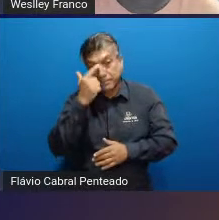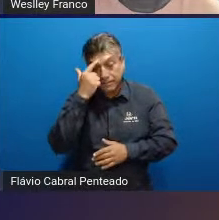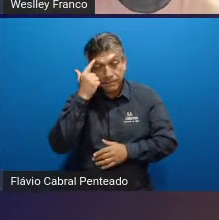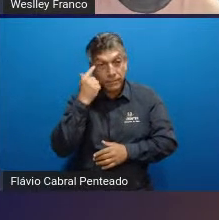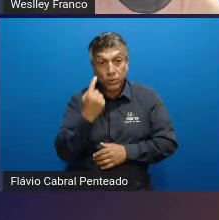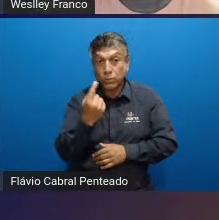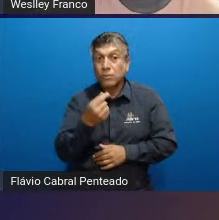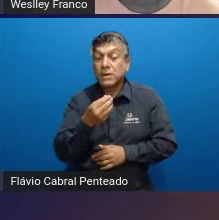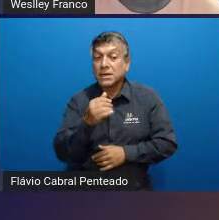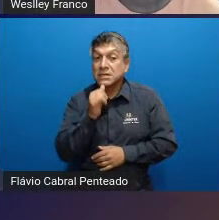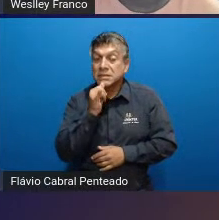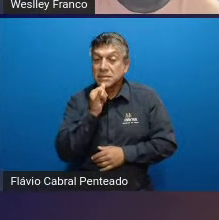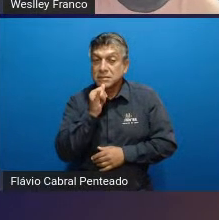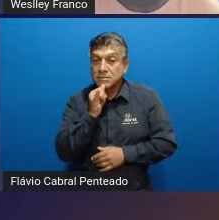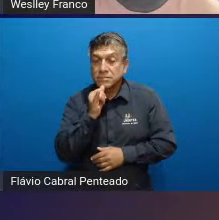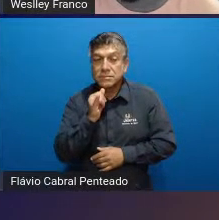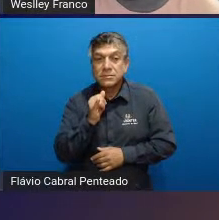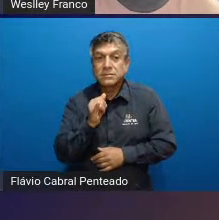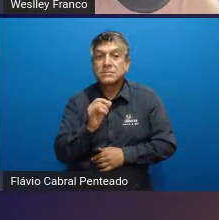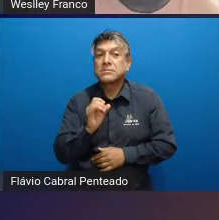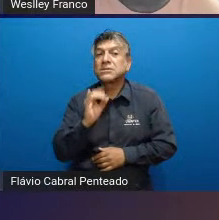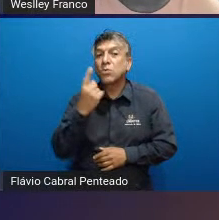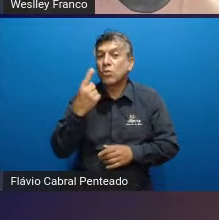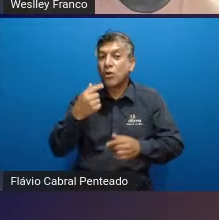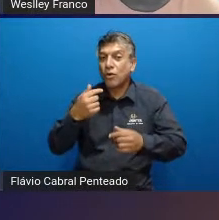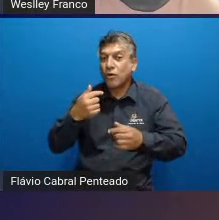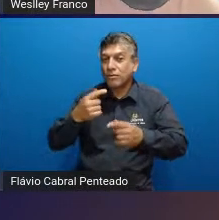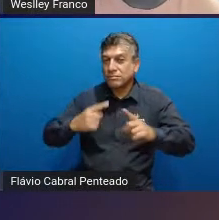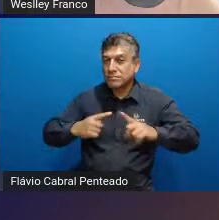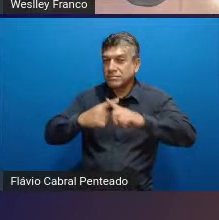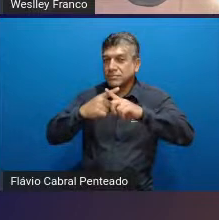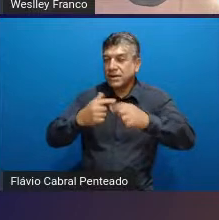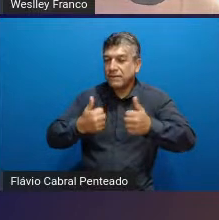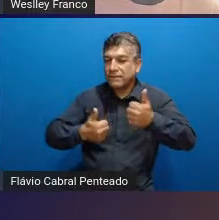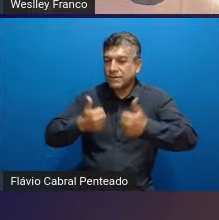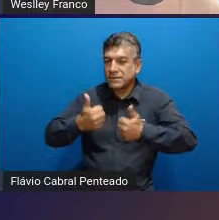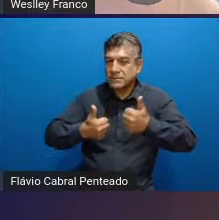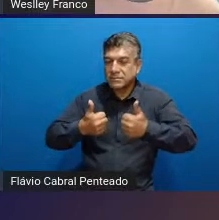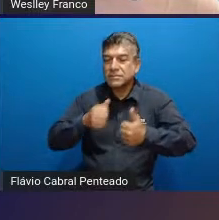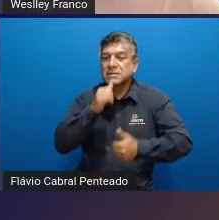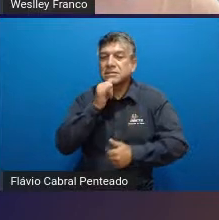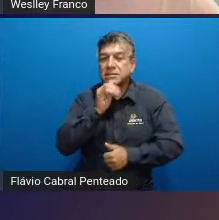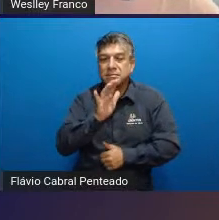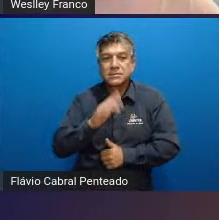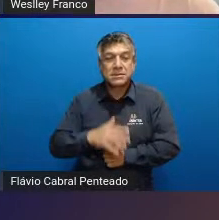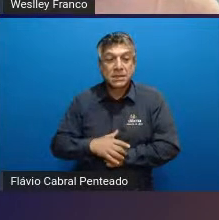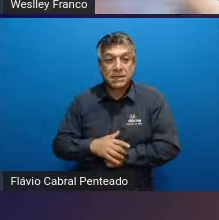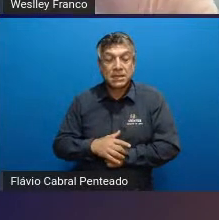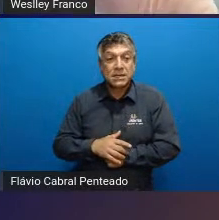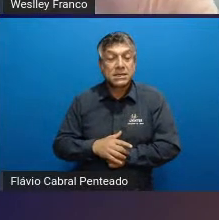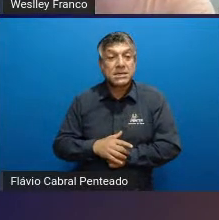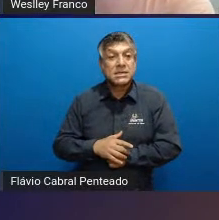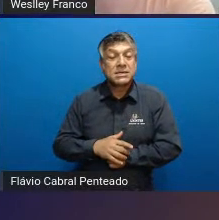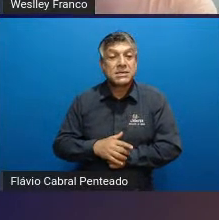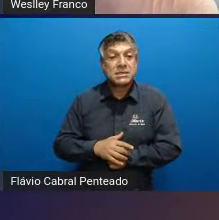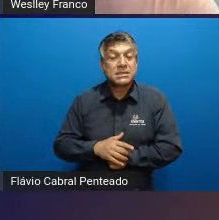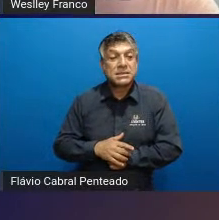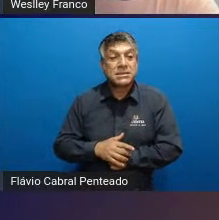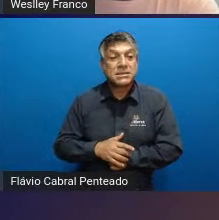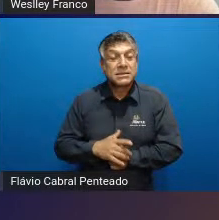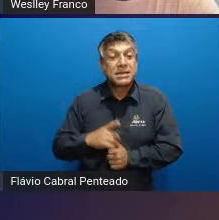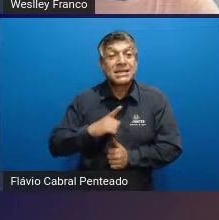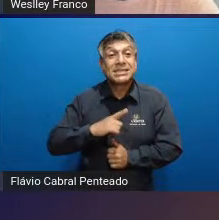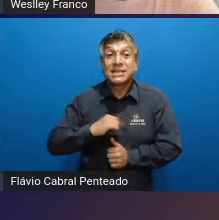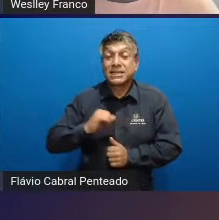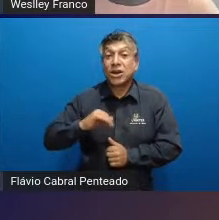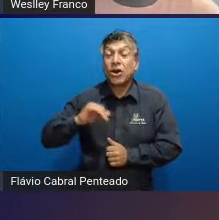ali em uma partida de futebol digamos que a bola foi lançada por ponta direita